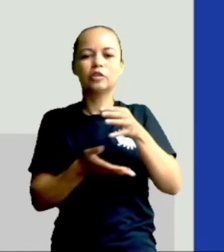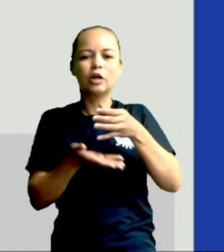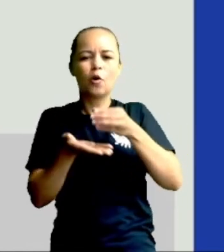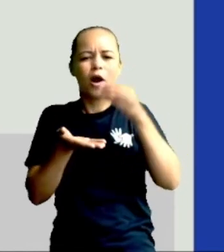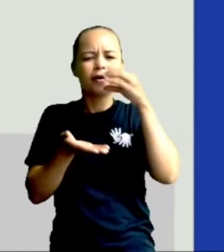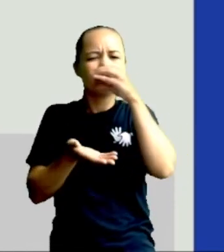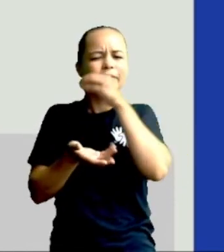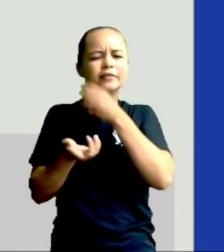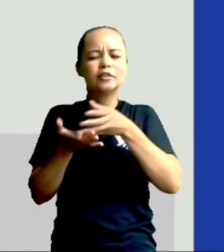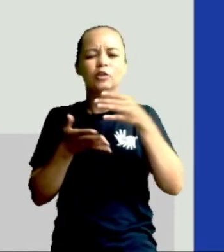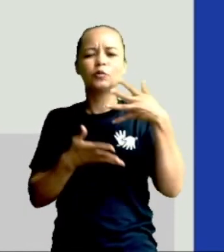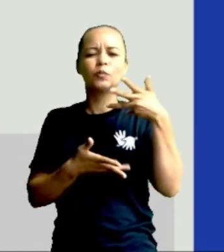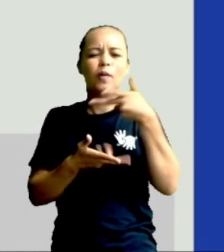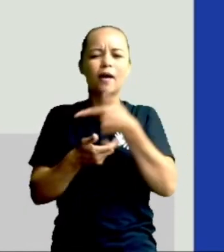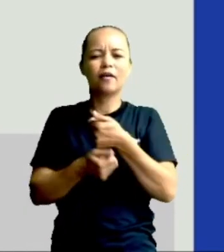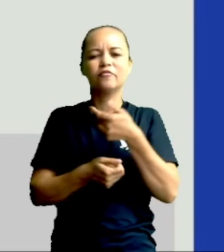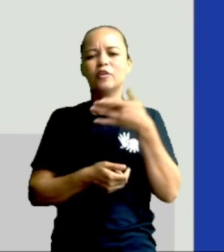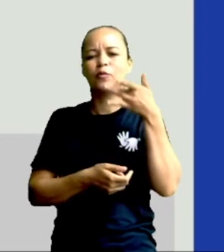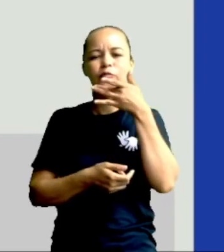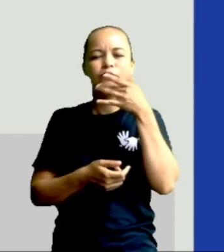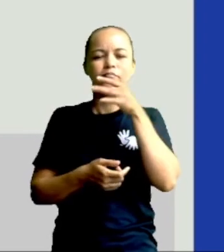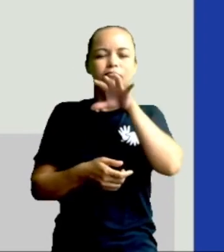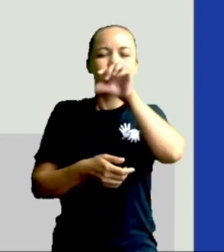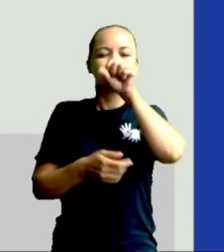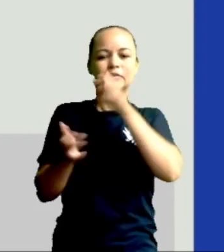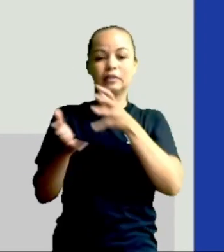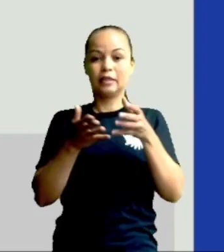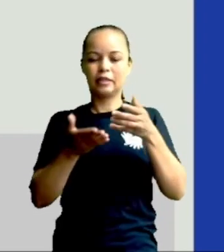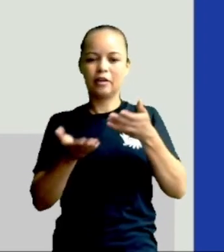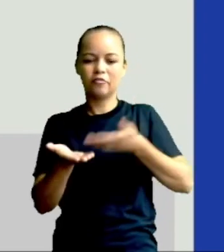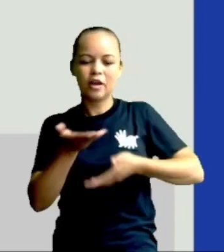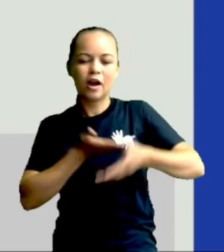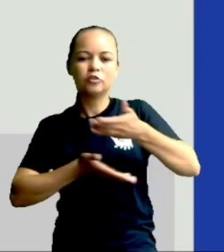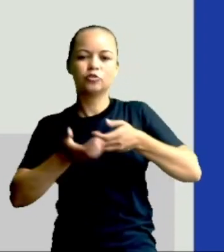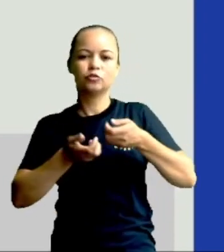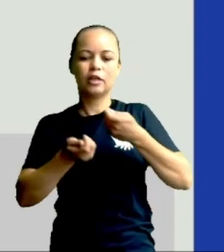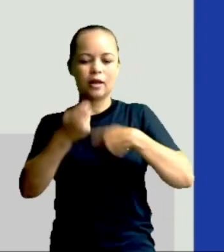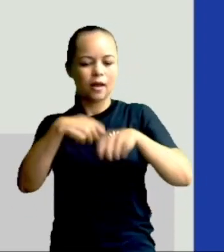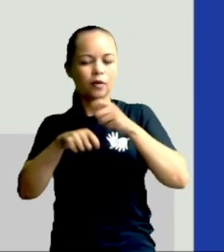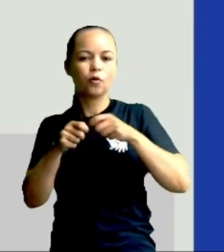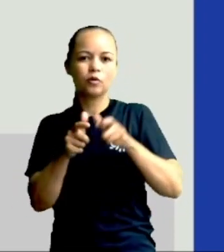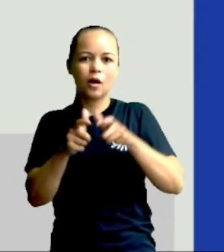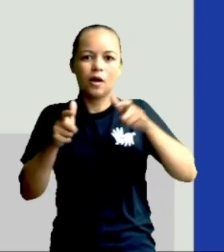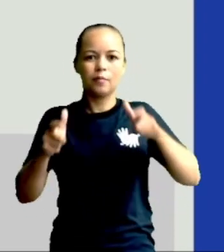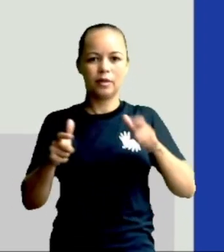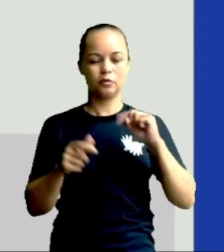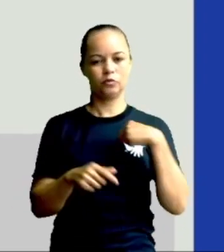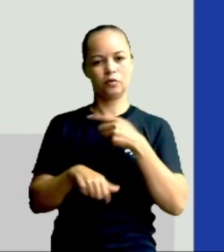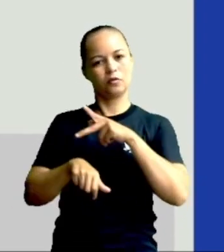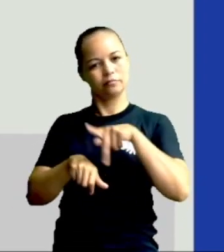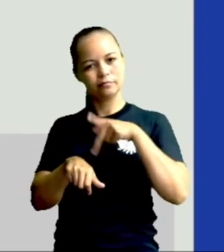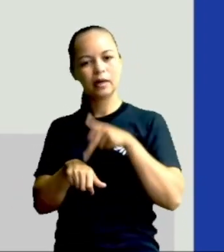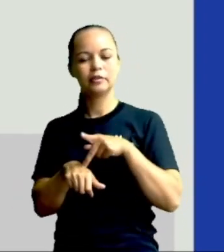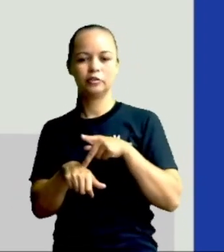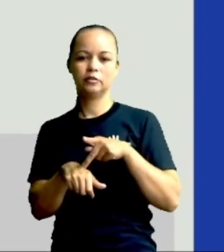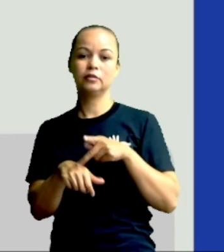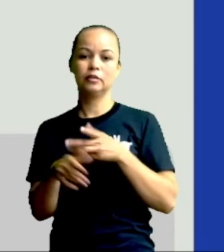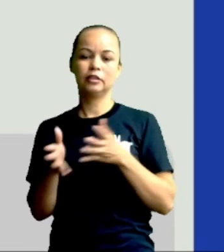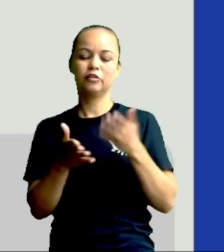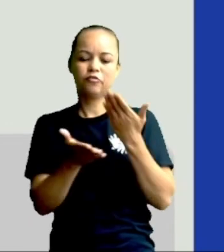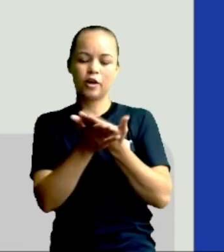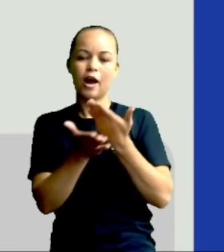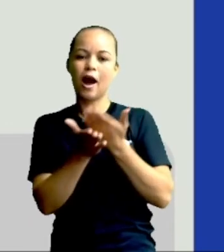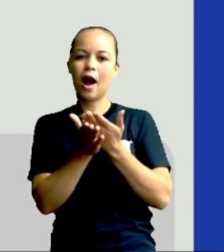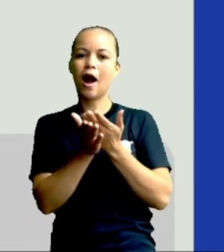maravilhoso e que teve uma contribuição enorme na economia do nosso país, que foi a nossa última